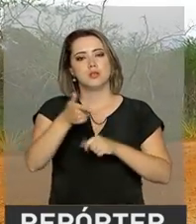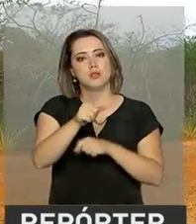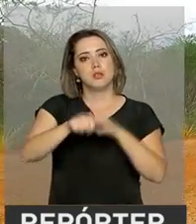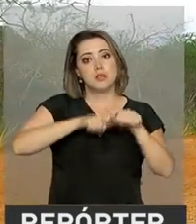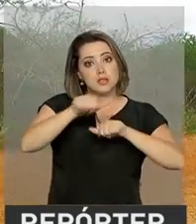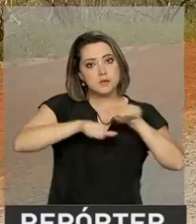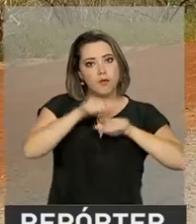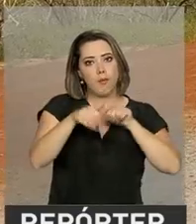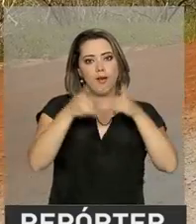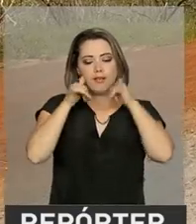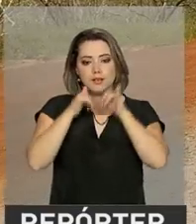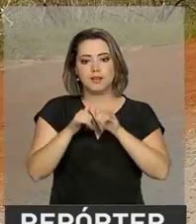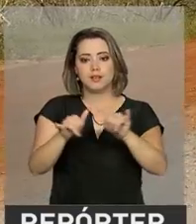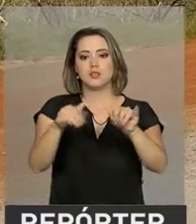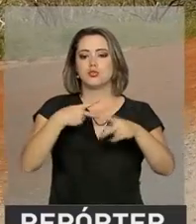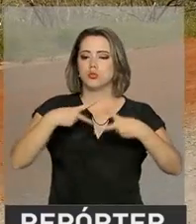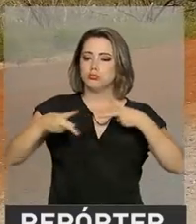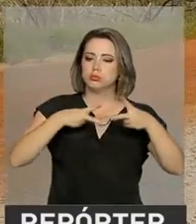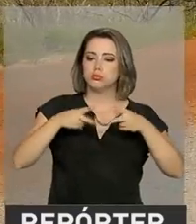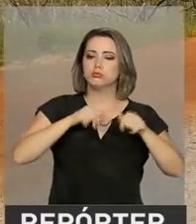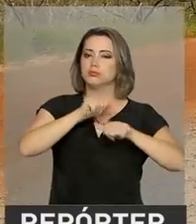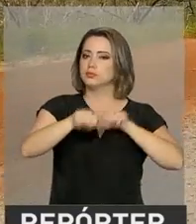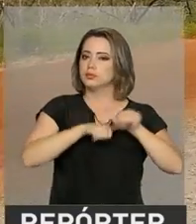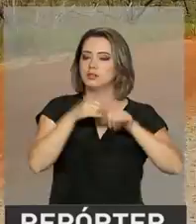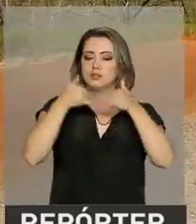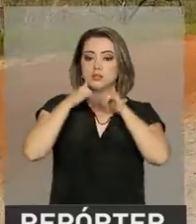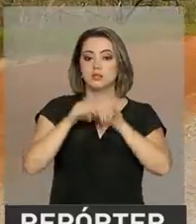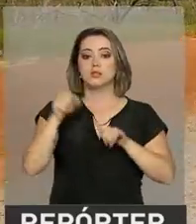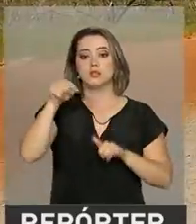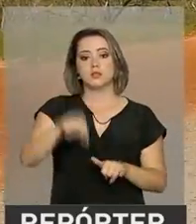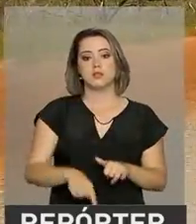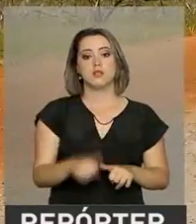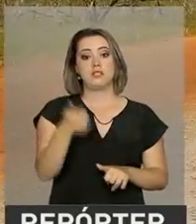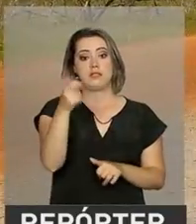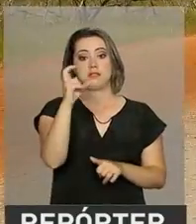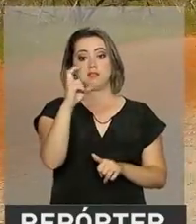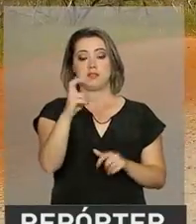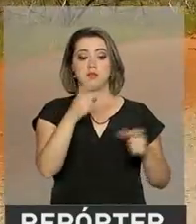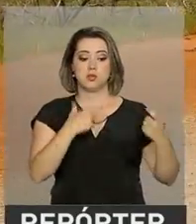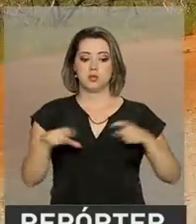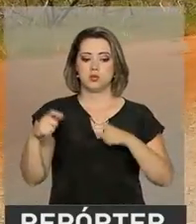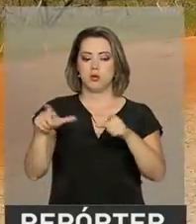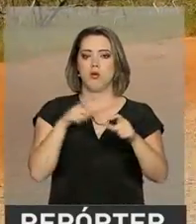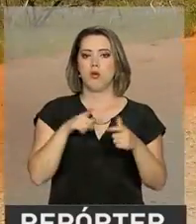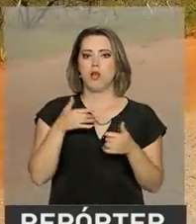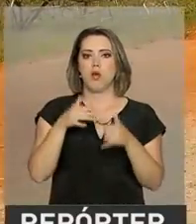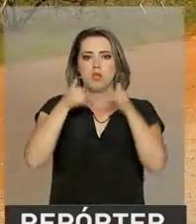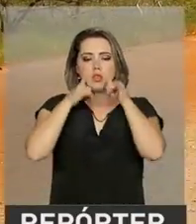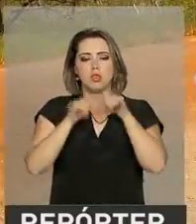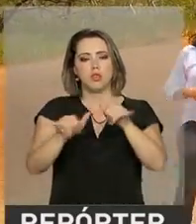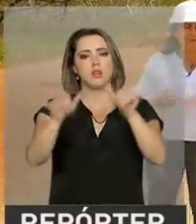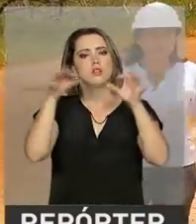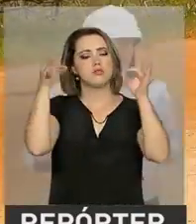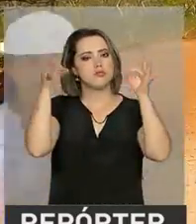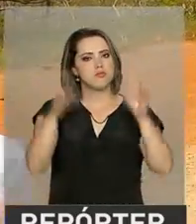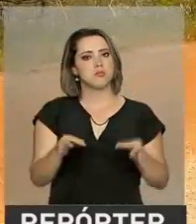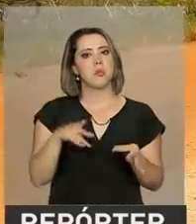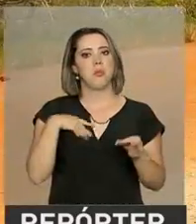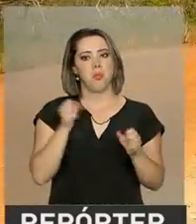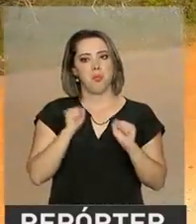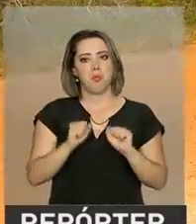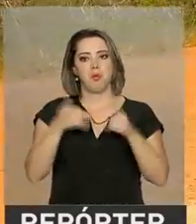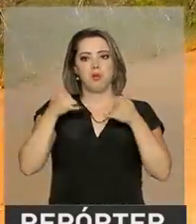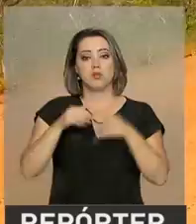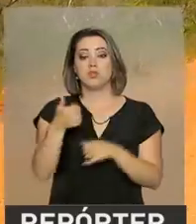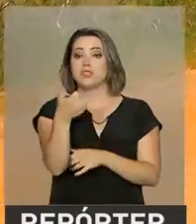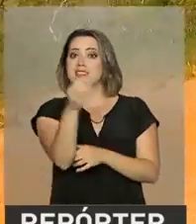elétrica. Aqui no Parque Eólico Renascença V, as 15 torres juntas produzem energia suficiente para abastecer